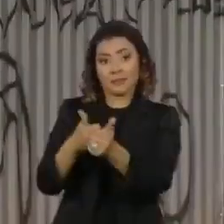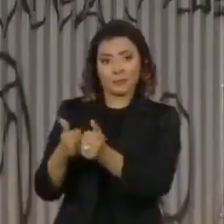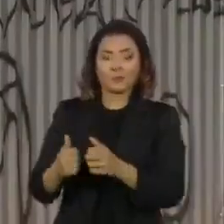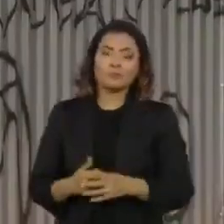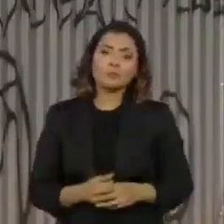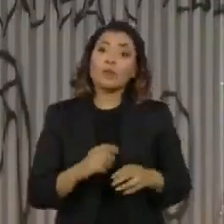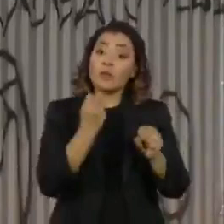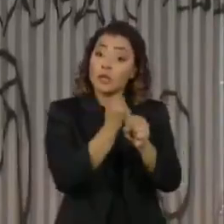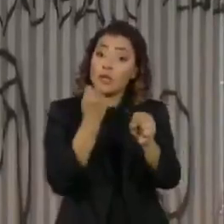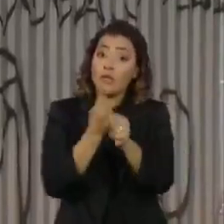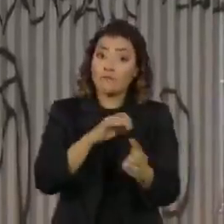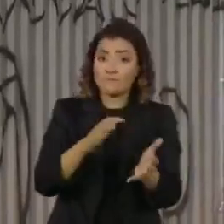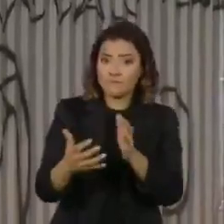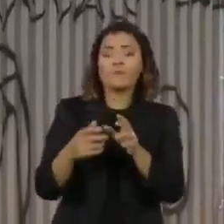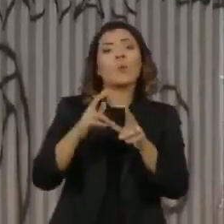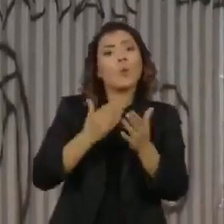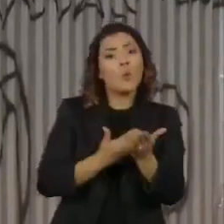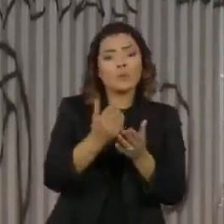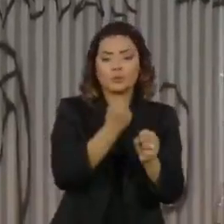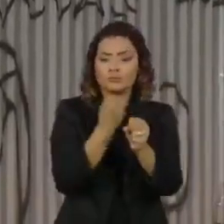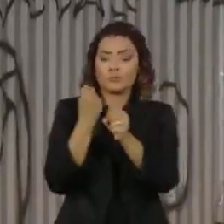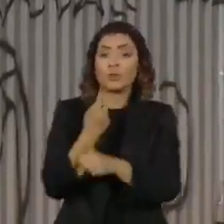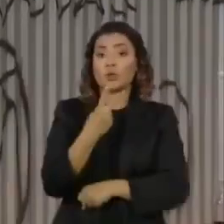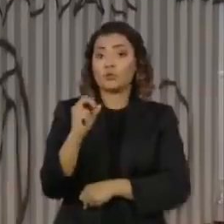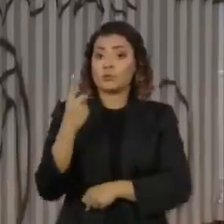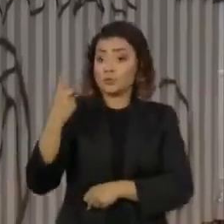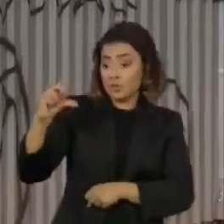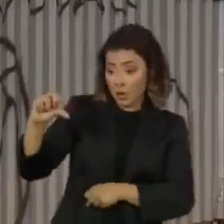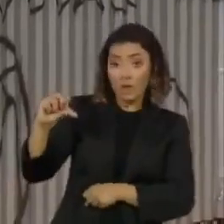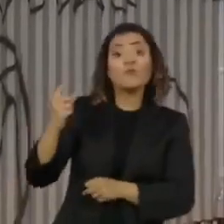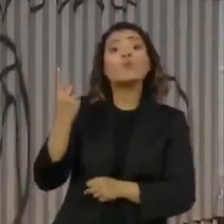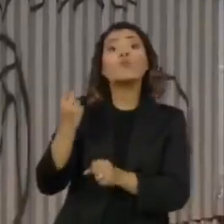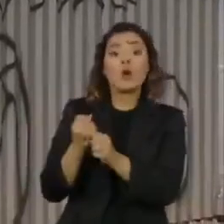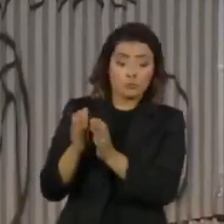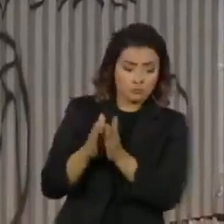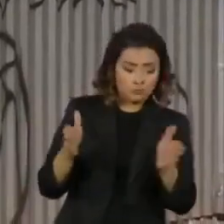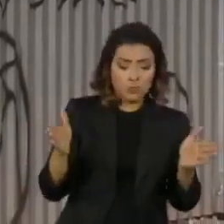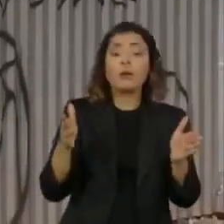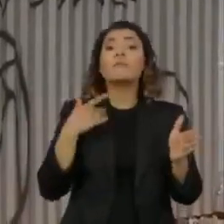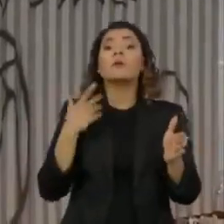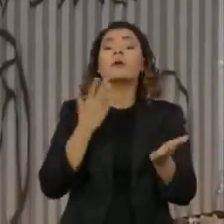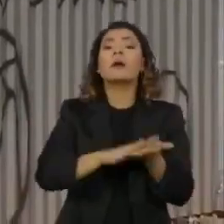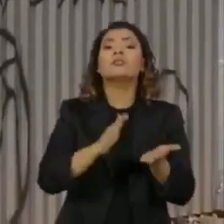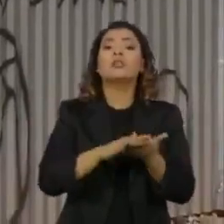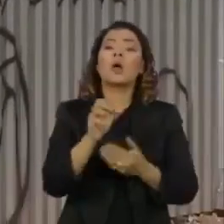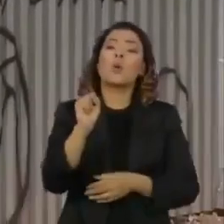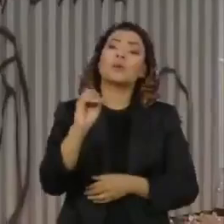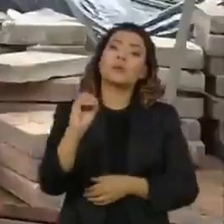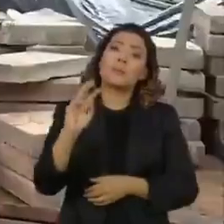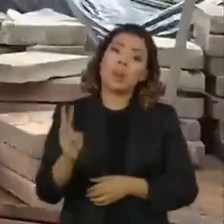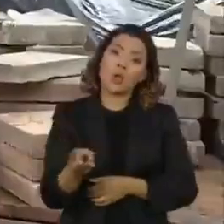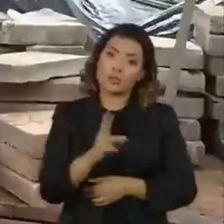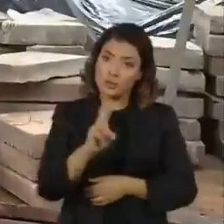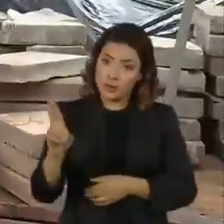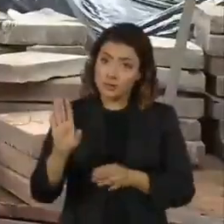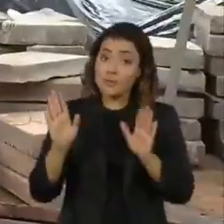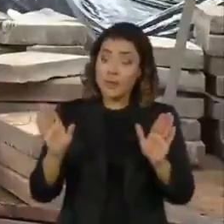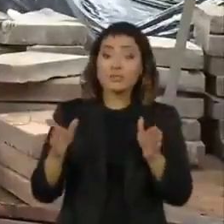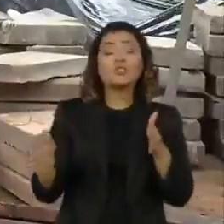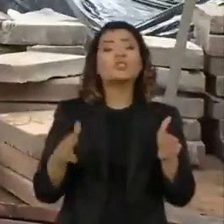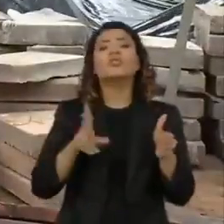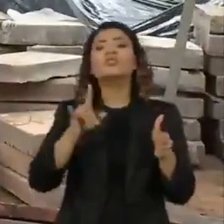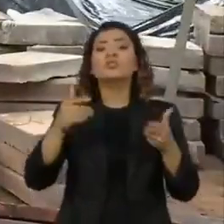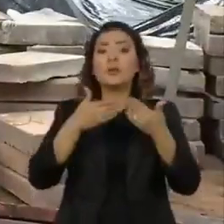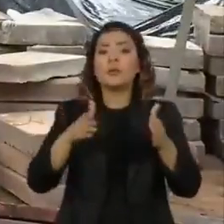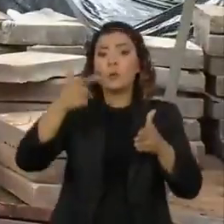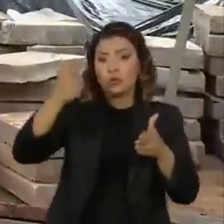A reforma começou em 2019, deveria durar um ano e custar 80 milhões de reais. A data de